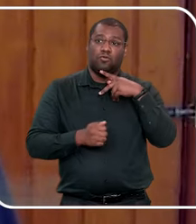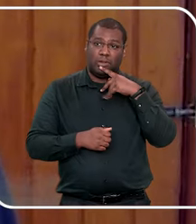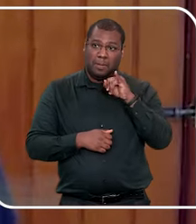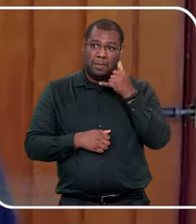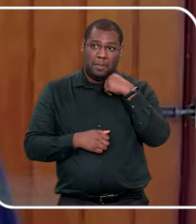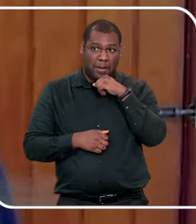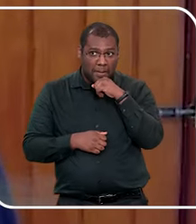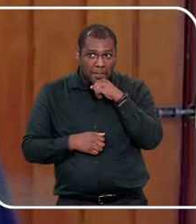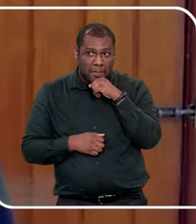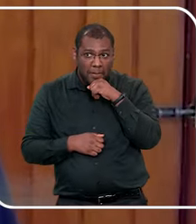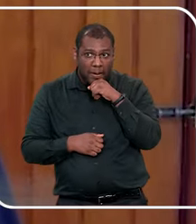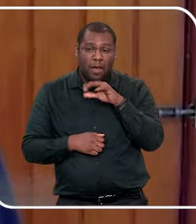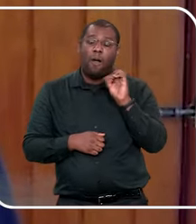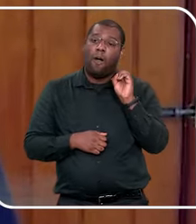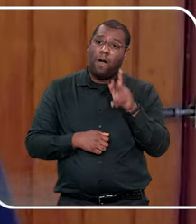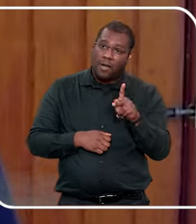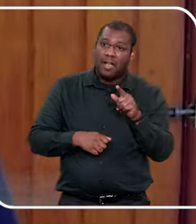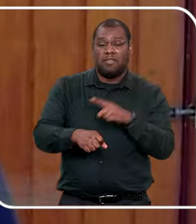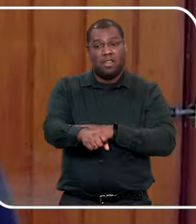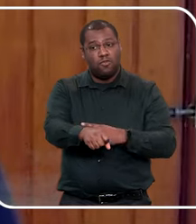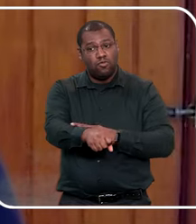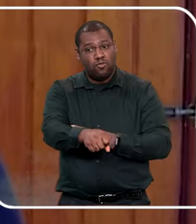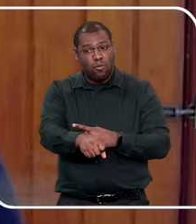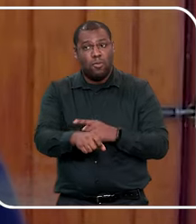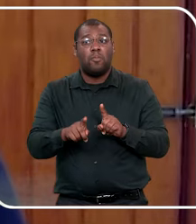quer, tá bom? Acho que é ser de família.